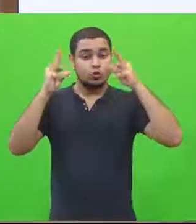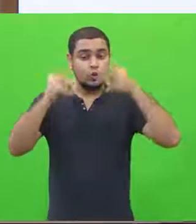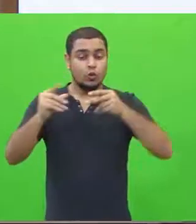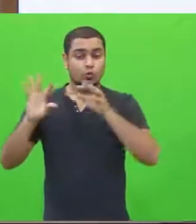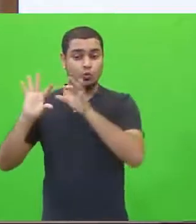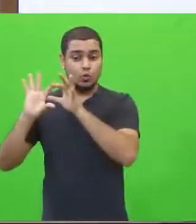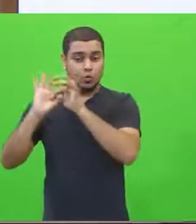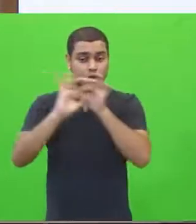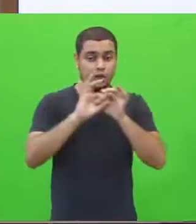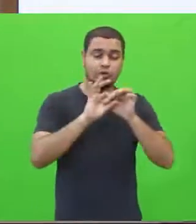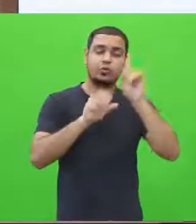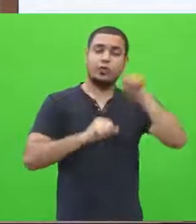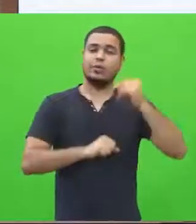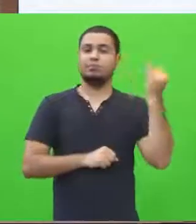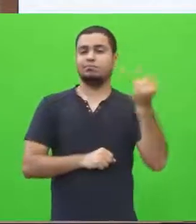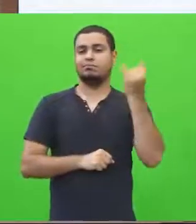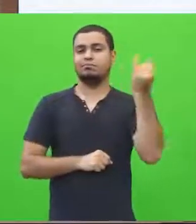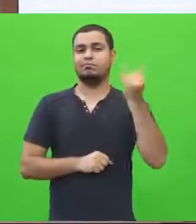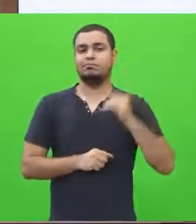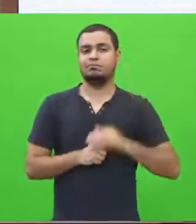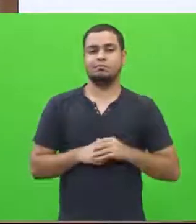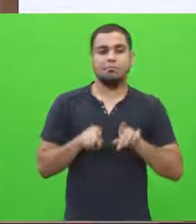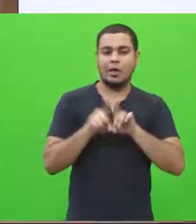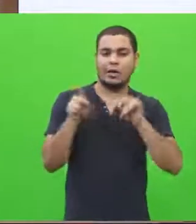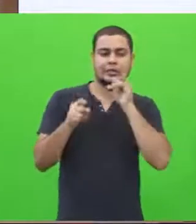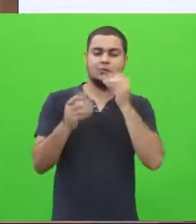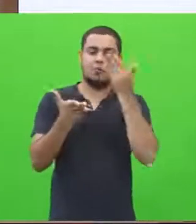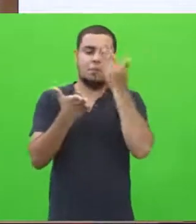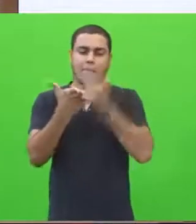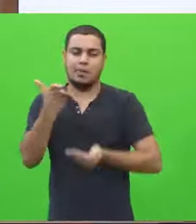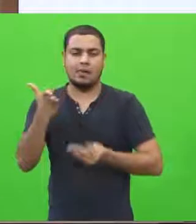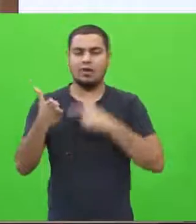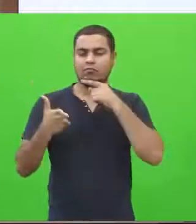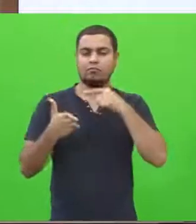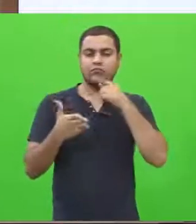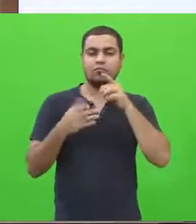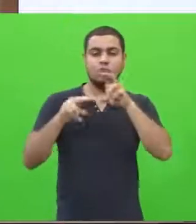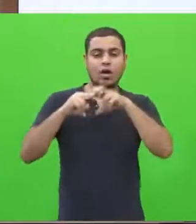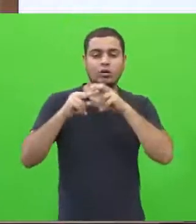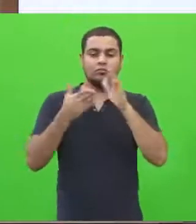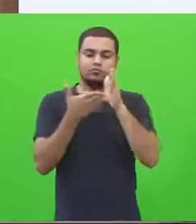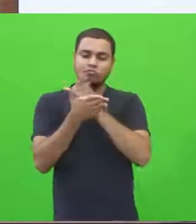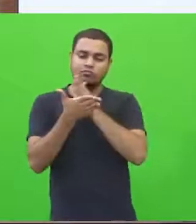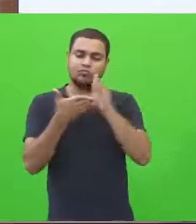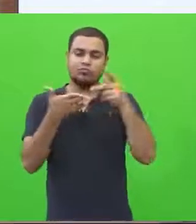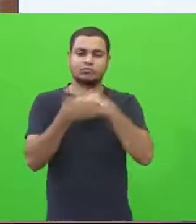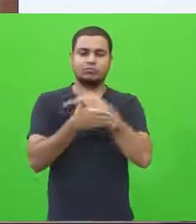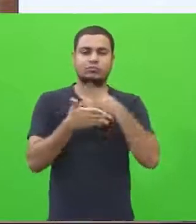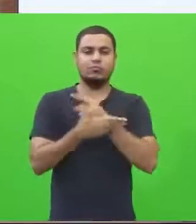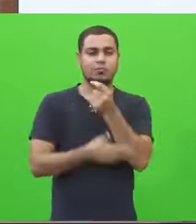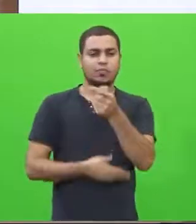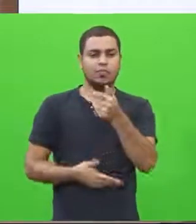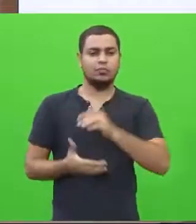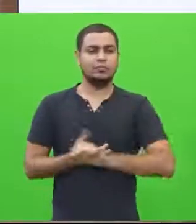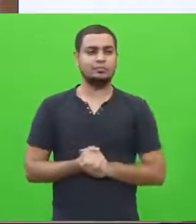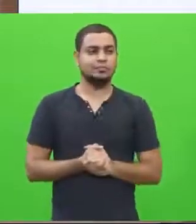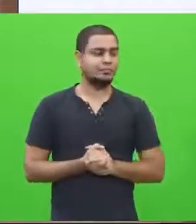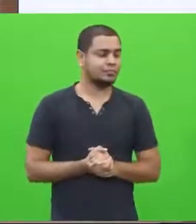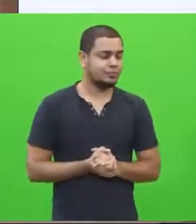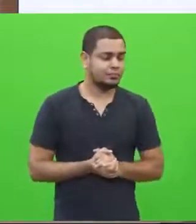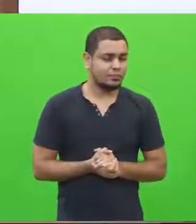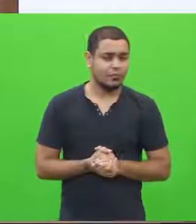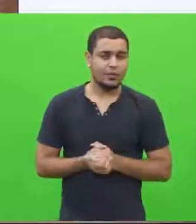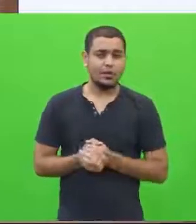Mas, assim, é algo que não vai comprometer o processo da redação. Na verdade, não vai